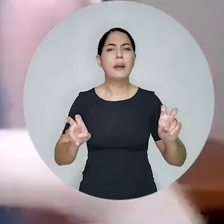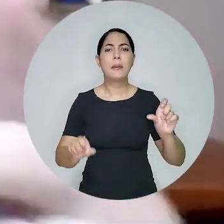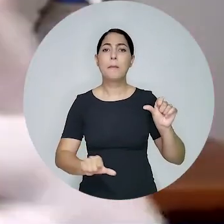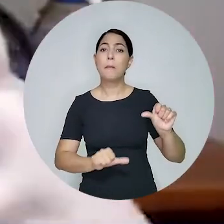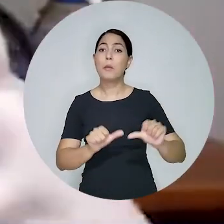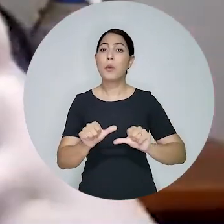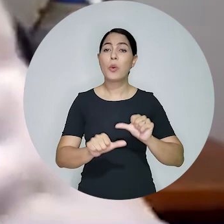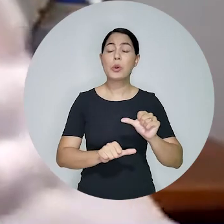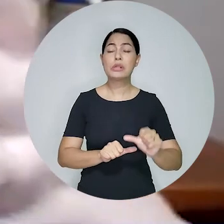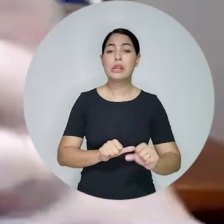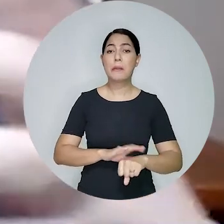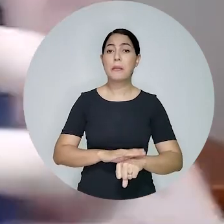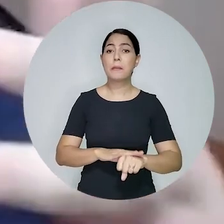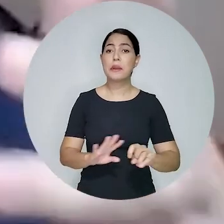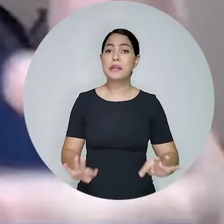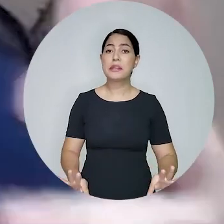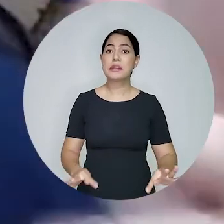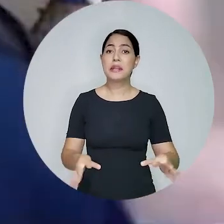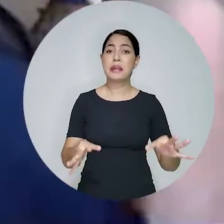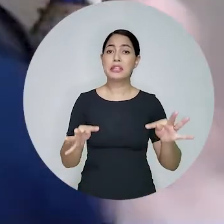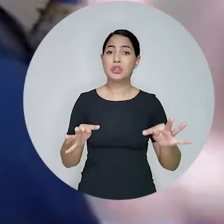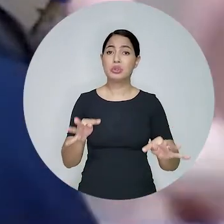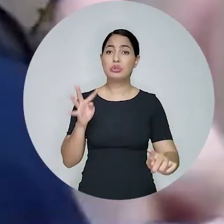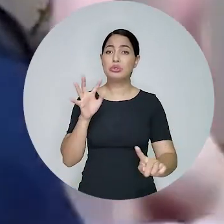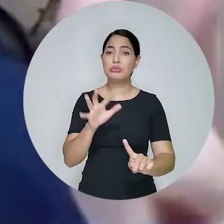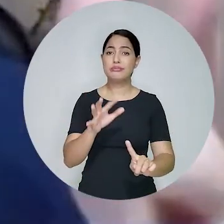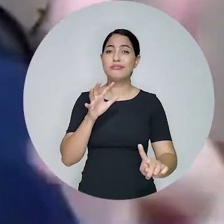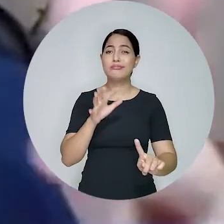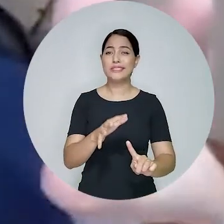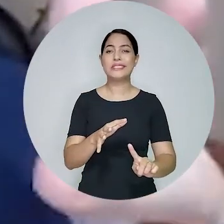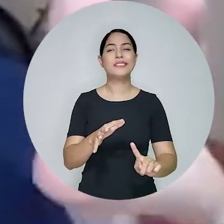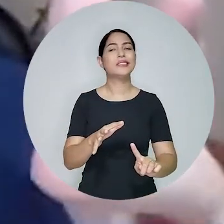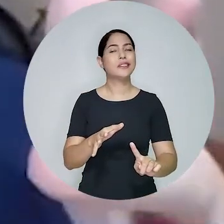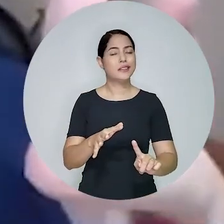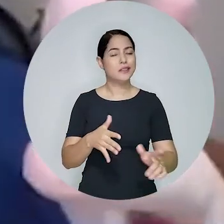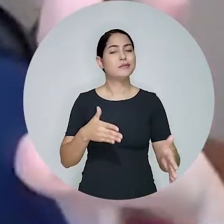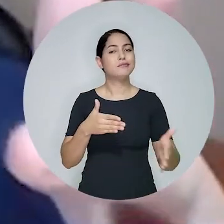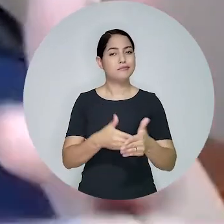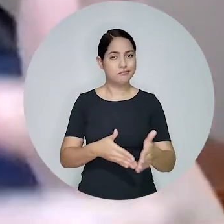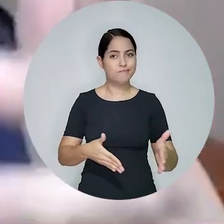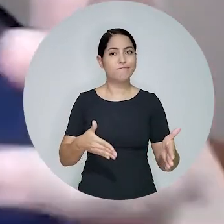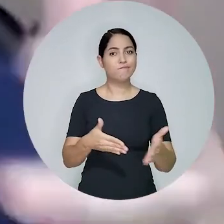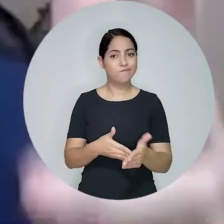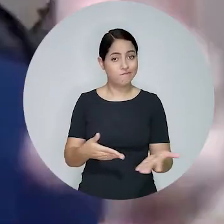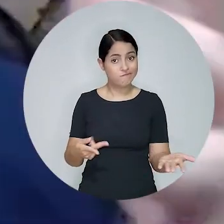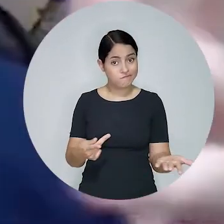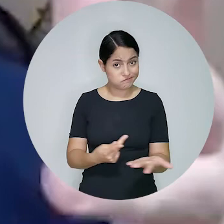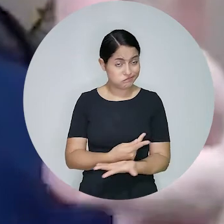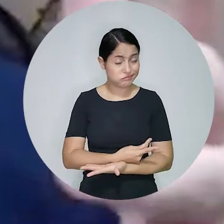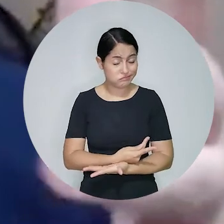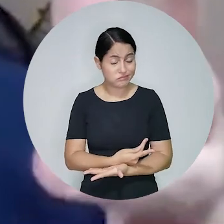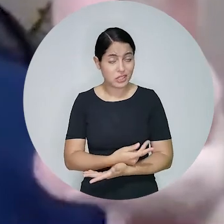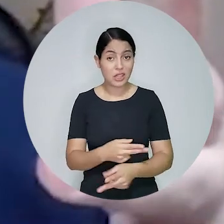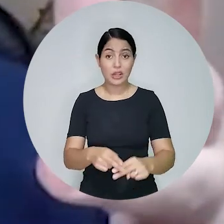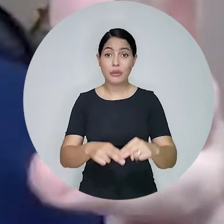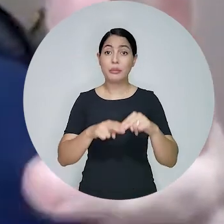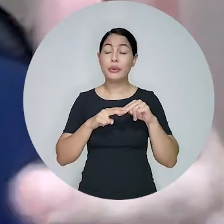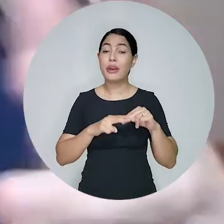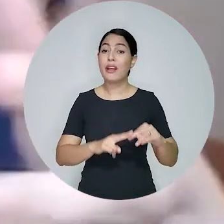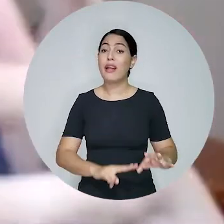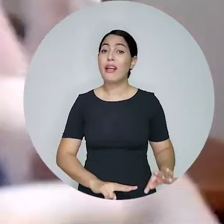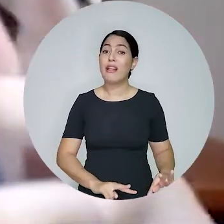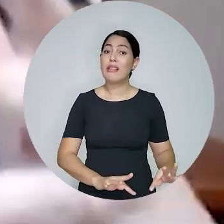que as modificações impostas pela tecnologia geram algumas dificuldades.